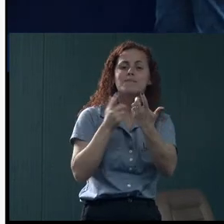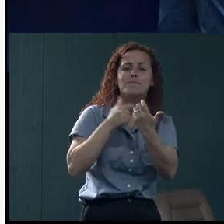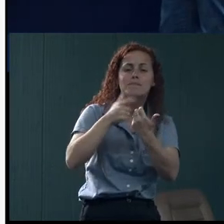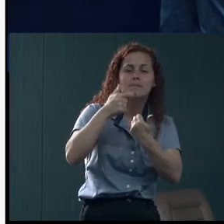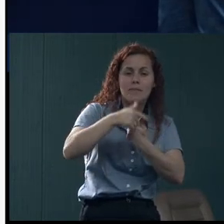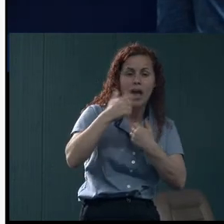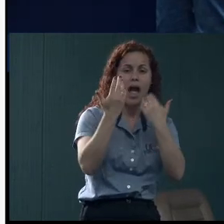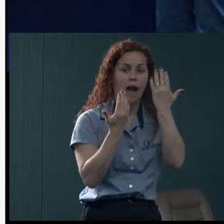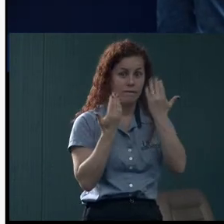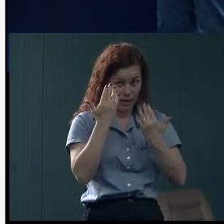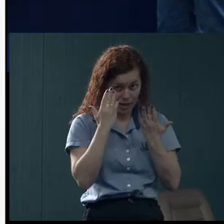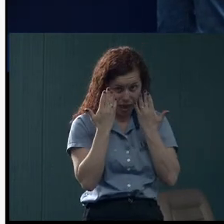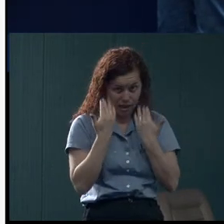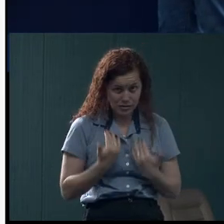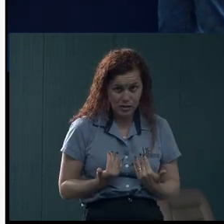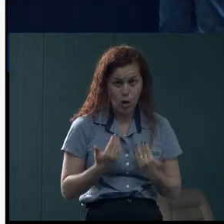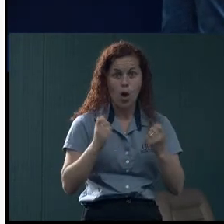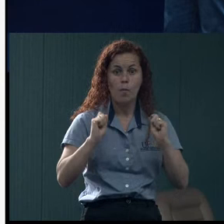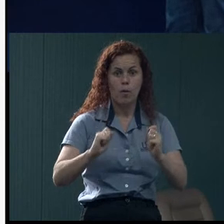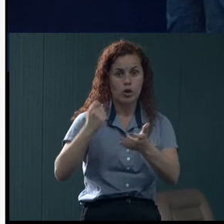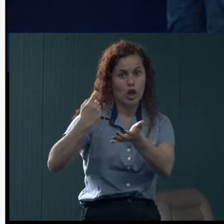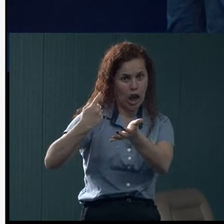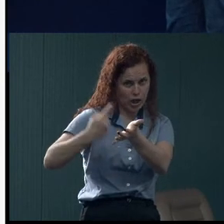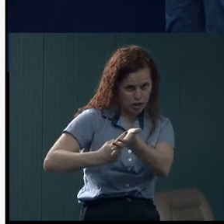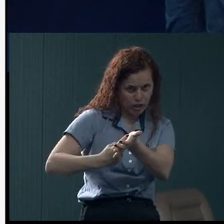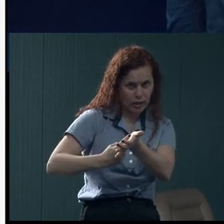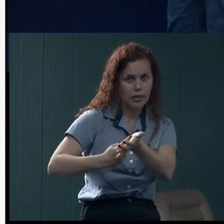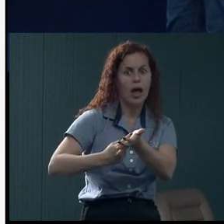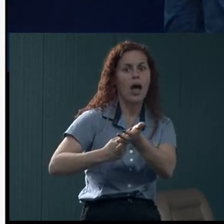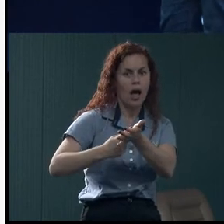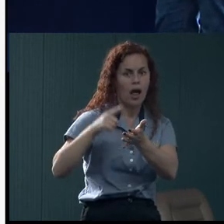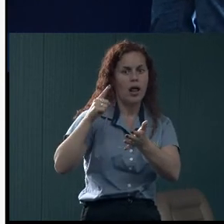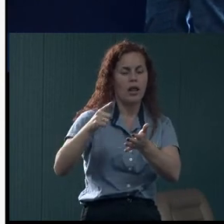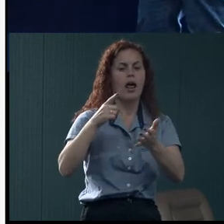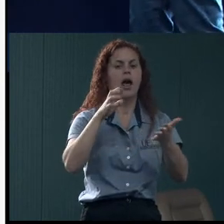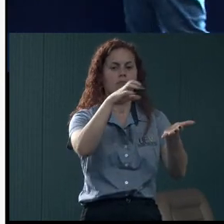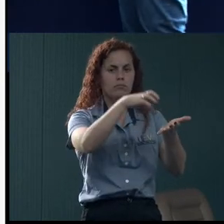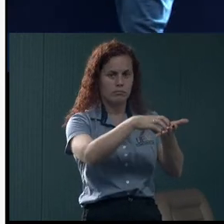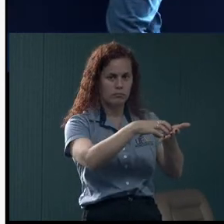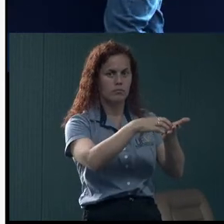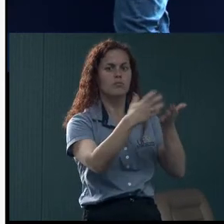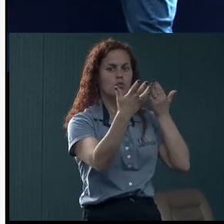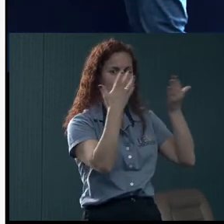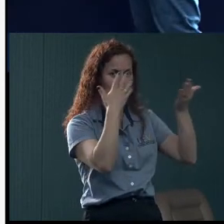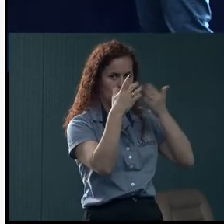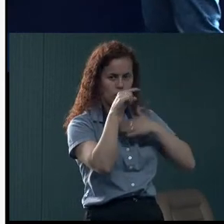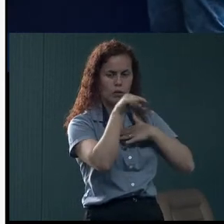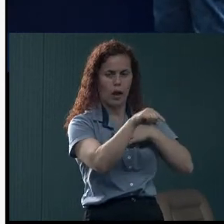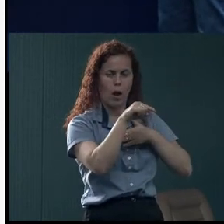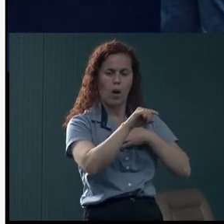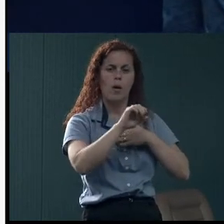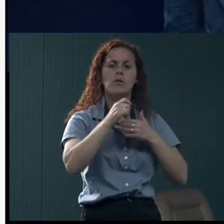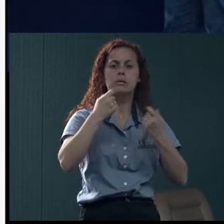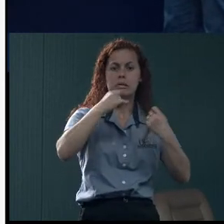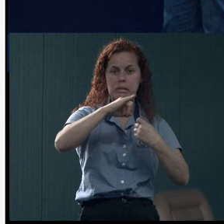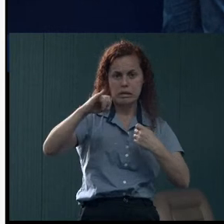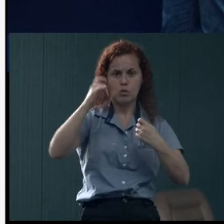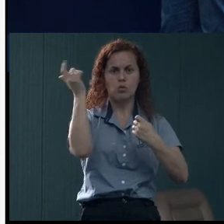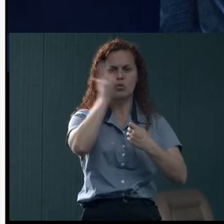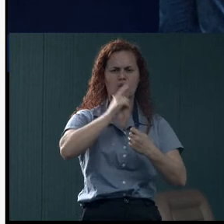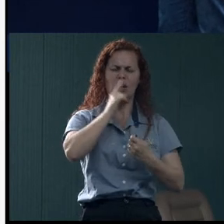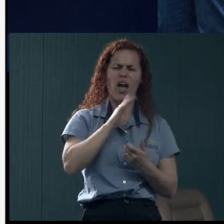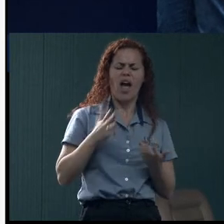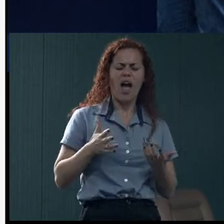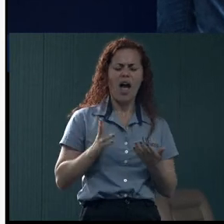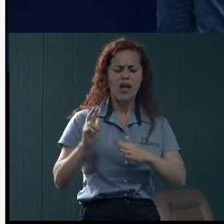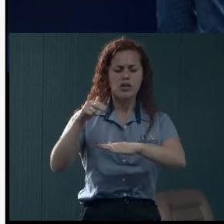delas, elas podem solicitar um agendamento na divisão psicossocial, caso achem pertinente. Ah,